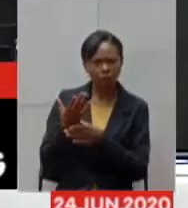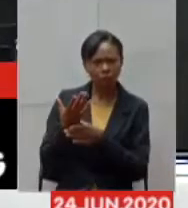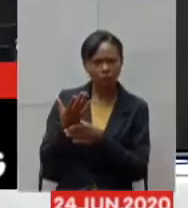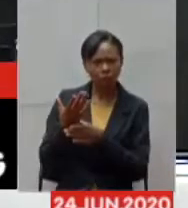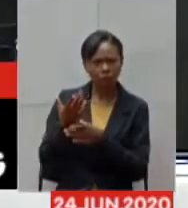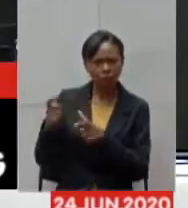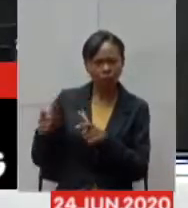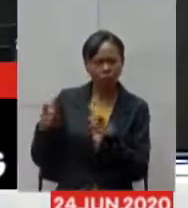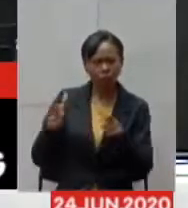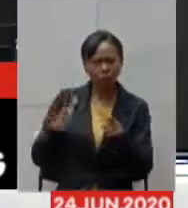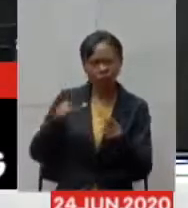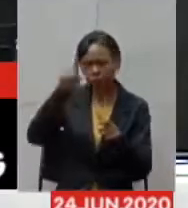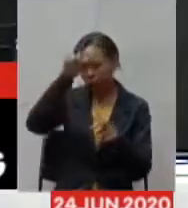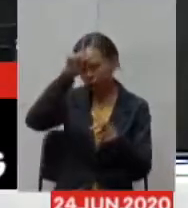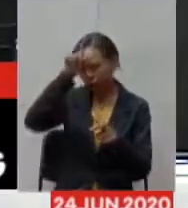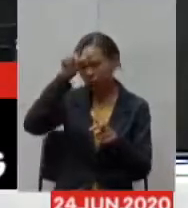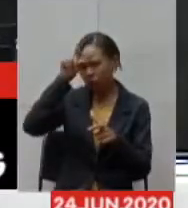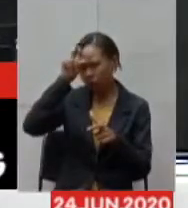hospital de campanha